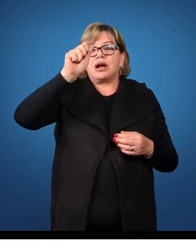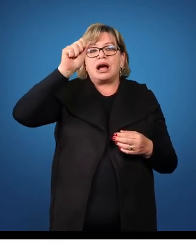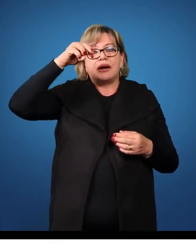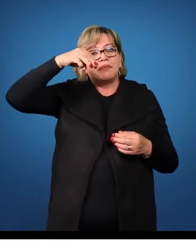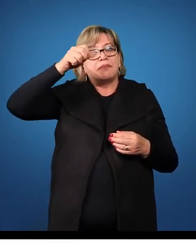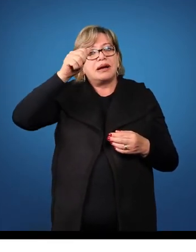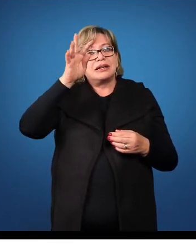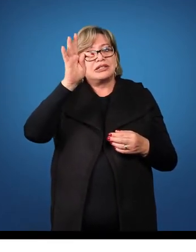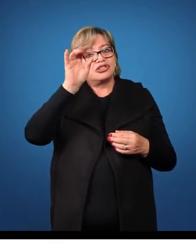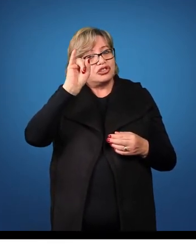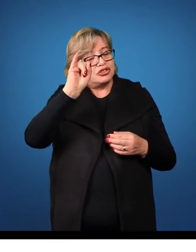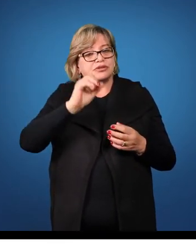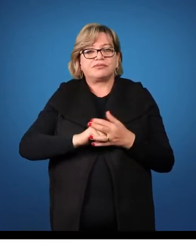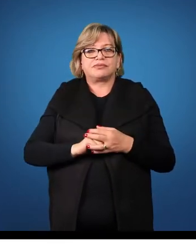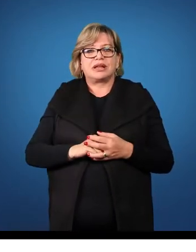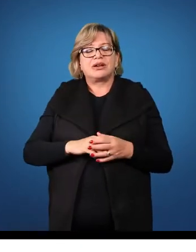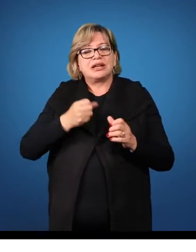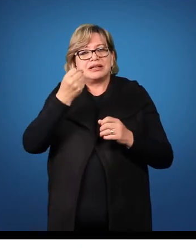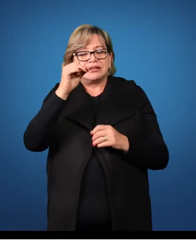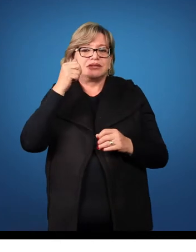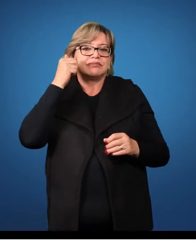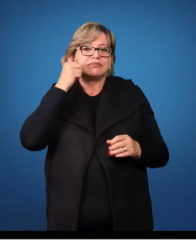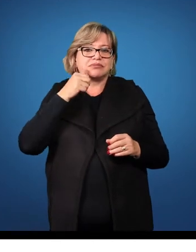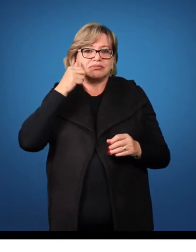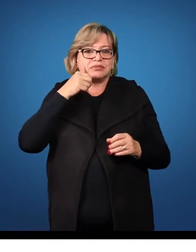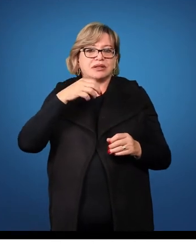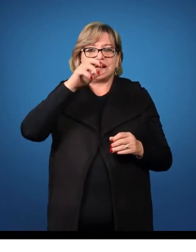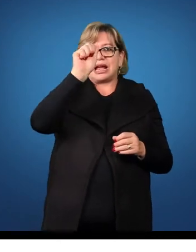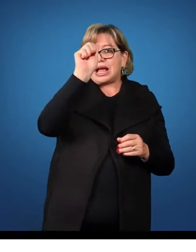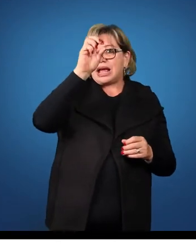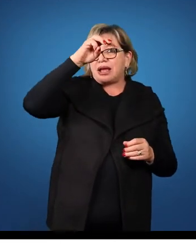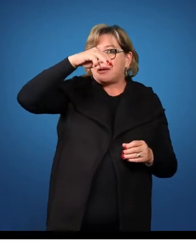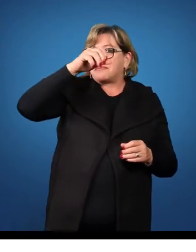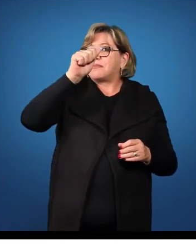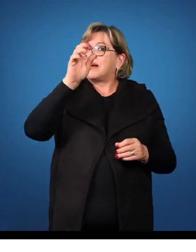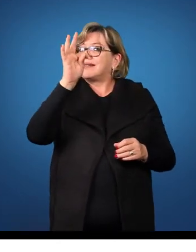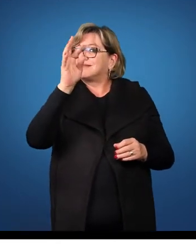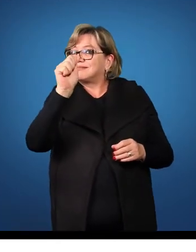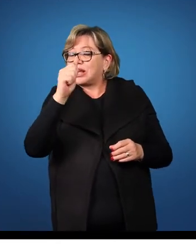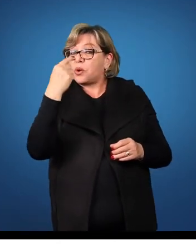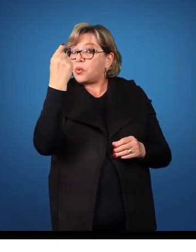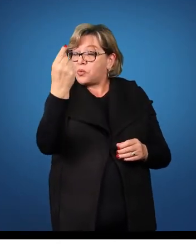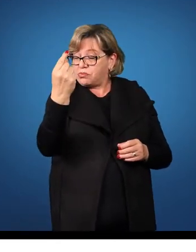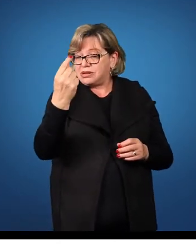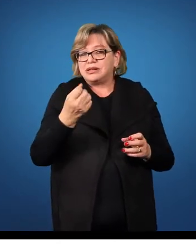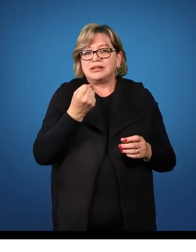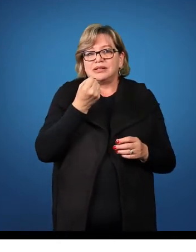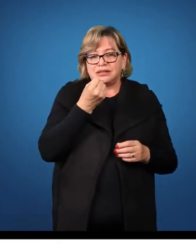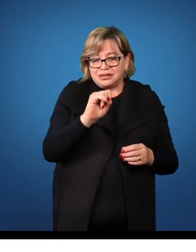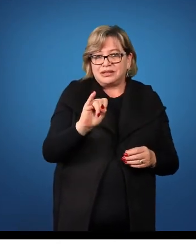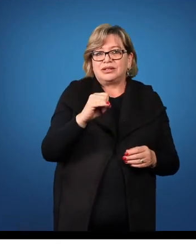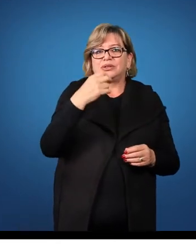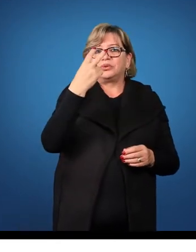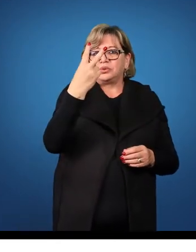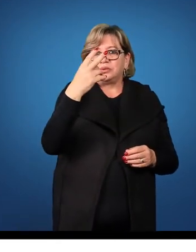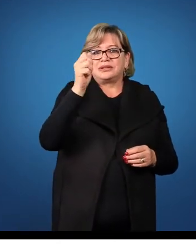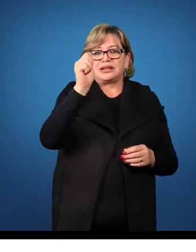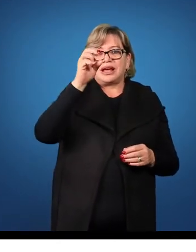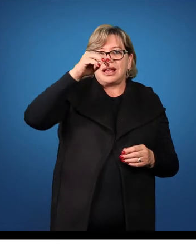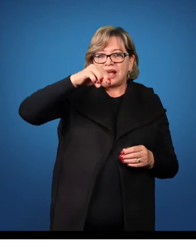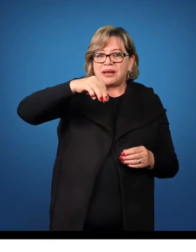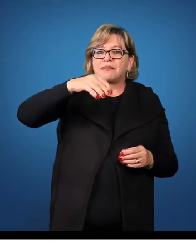usa amata para o feminino singular. E amate para